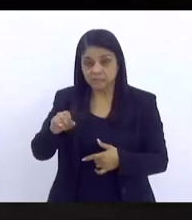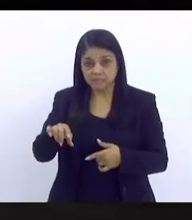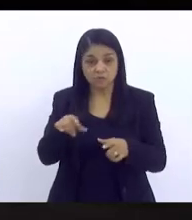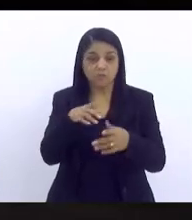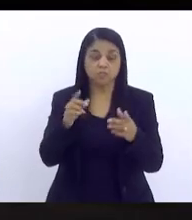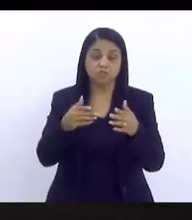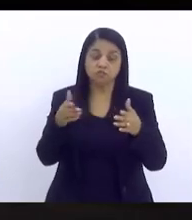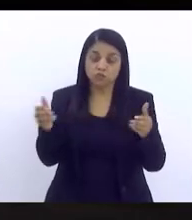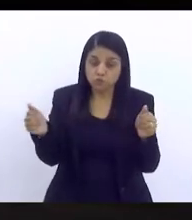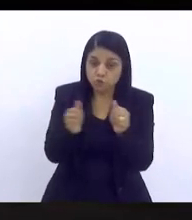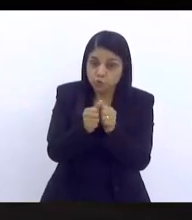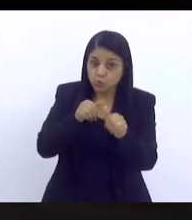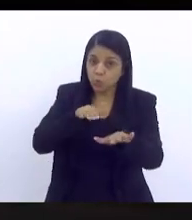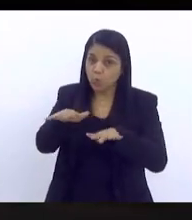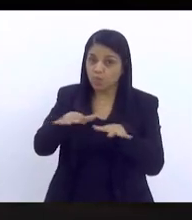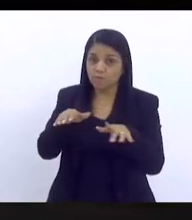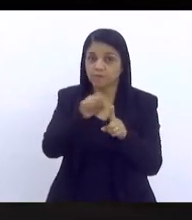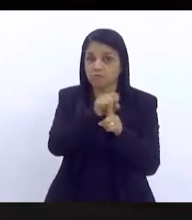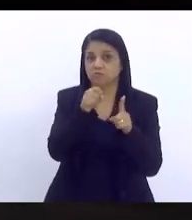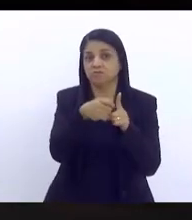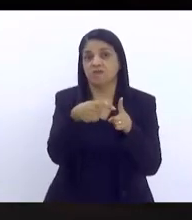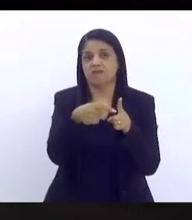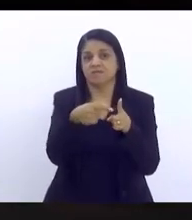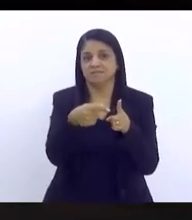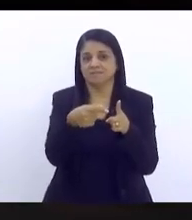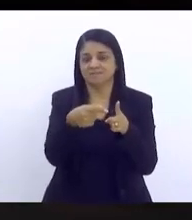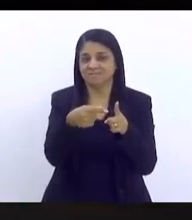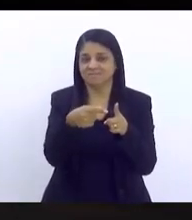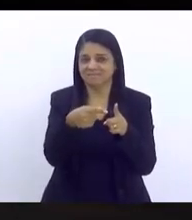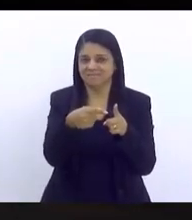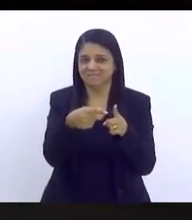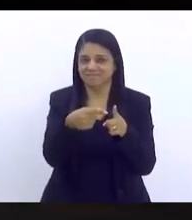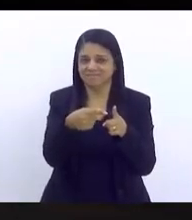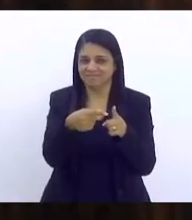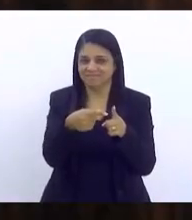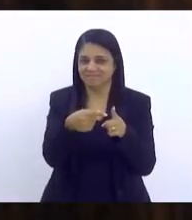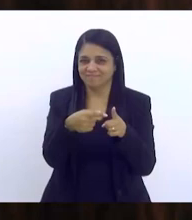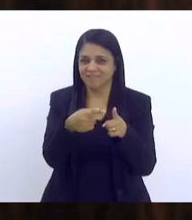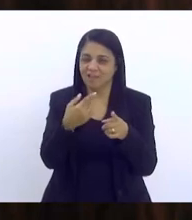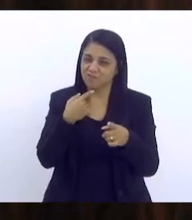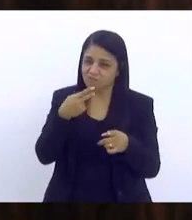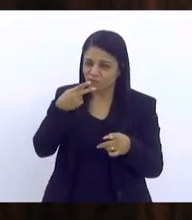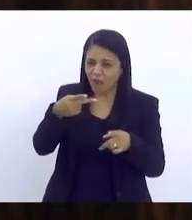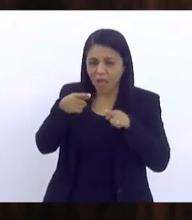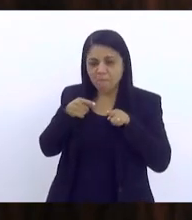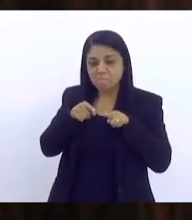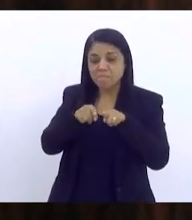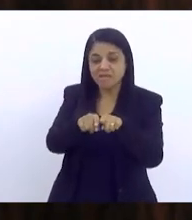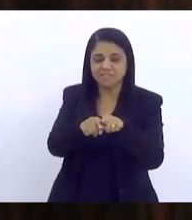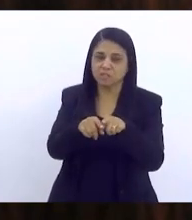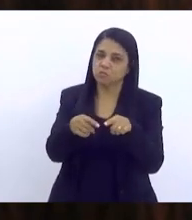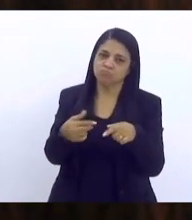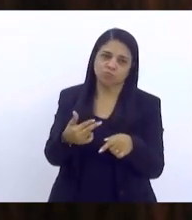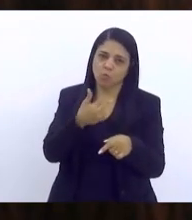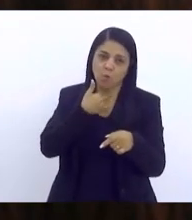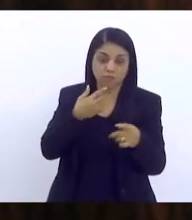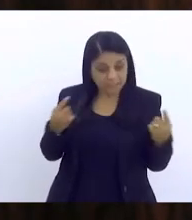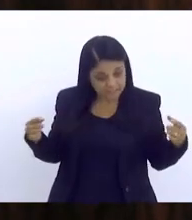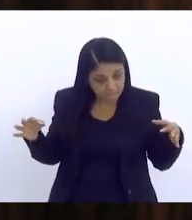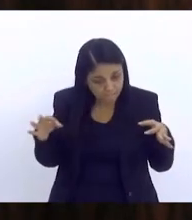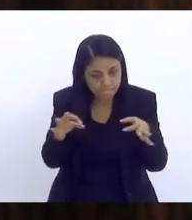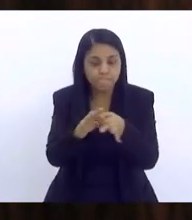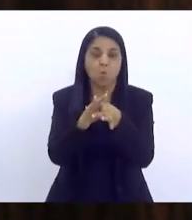nunca pensa. A pensa que são parceiros, mas dificilmente a gente consegue incorporar. A segunda